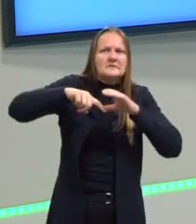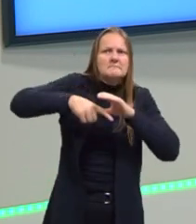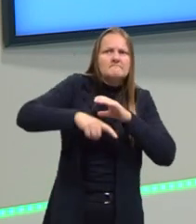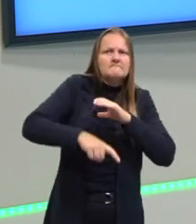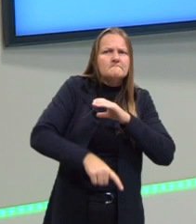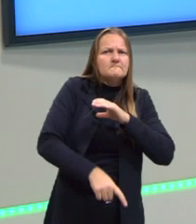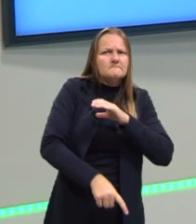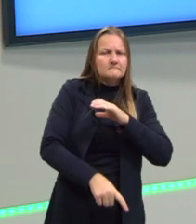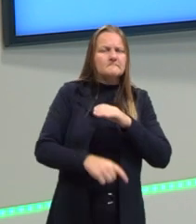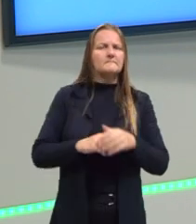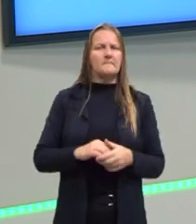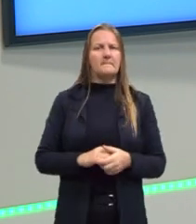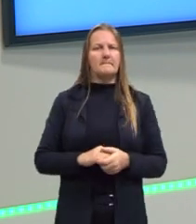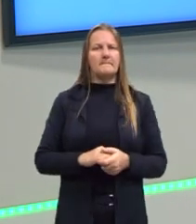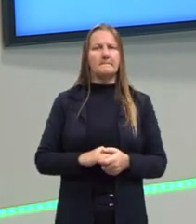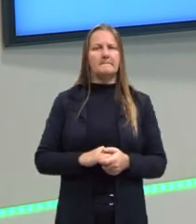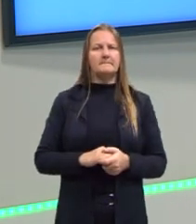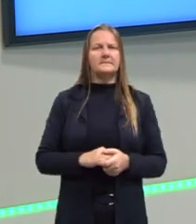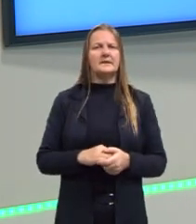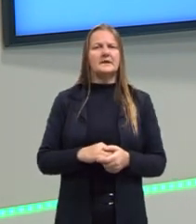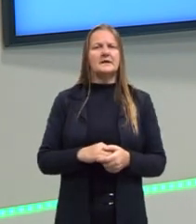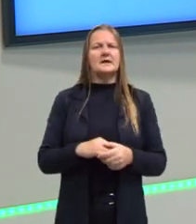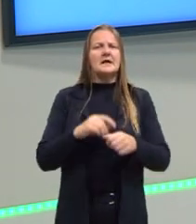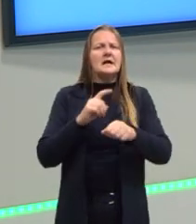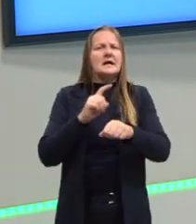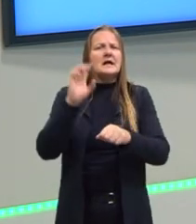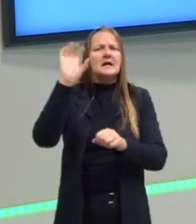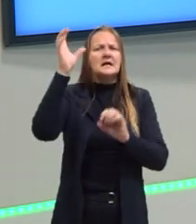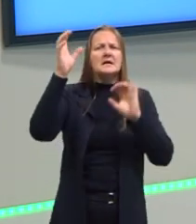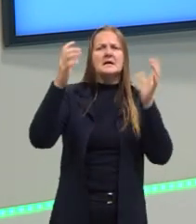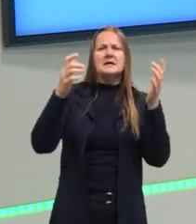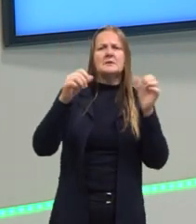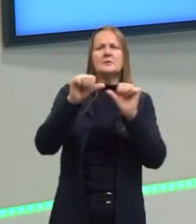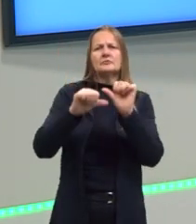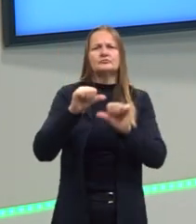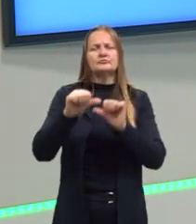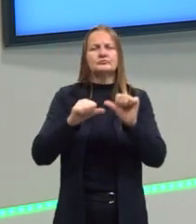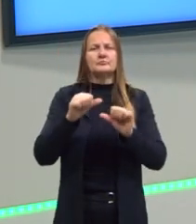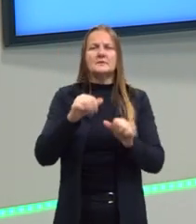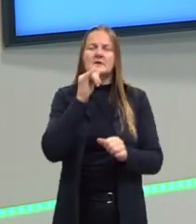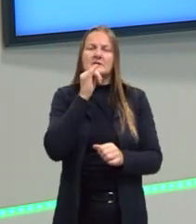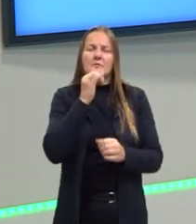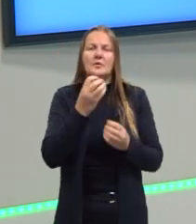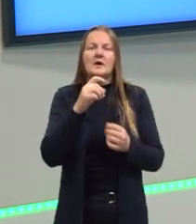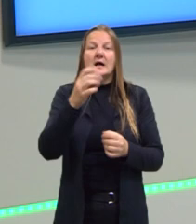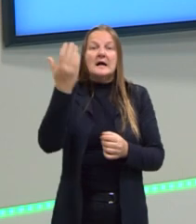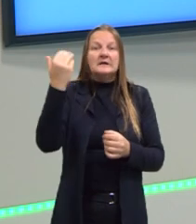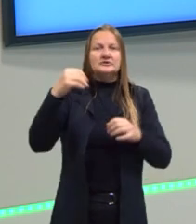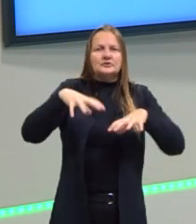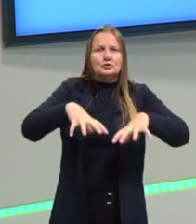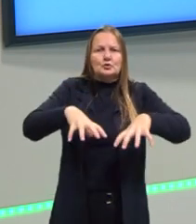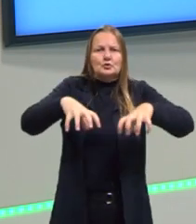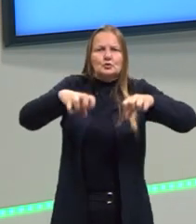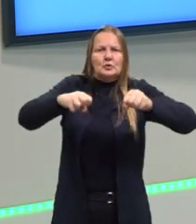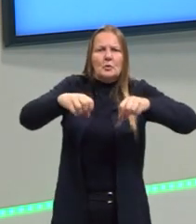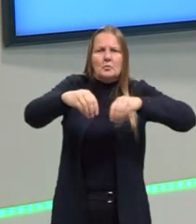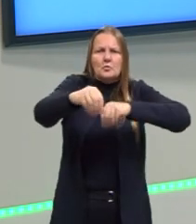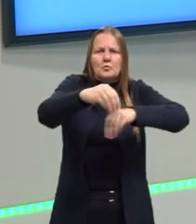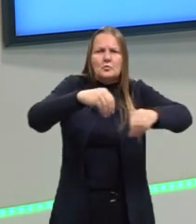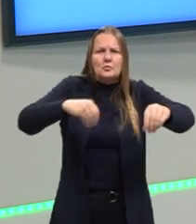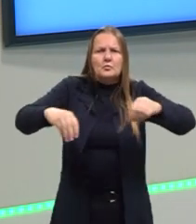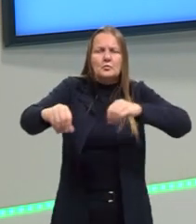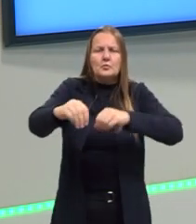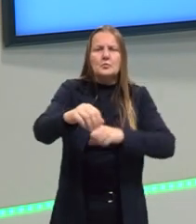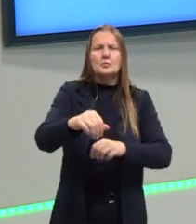proporções maiores, né? De temperatura, de clima. Por exemplo, um ambiente que era deserto ou floresta